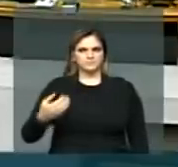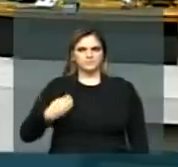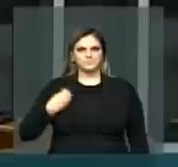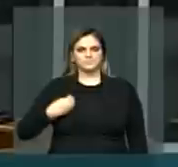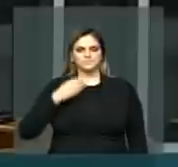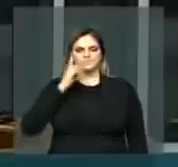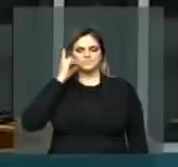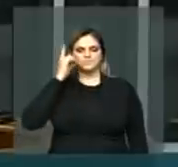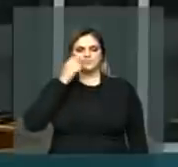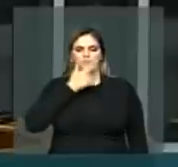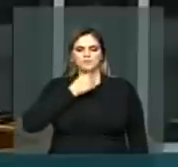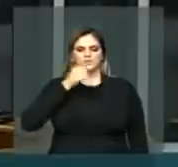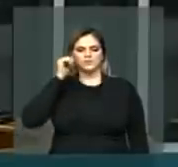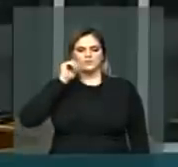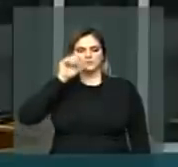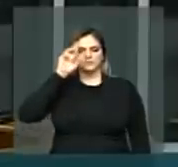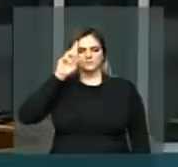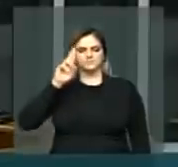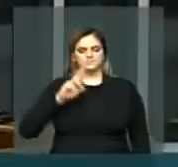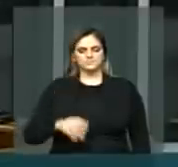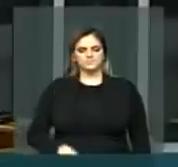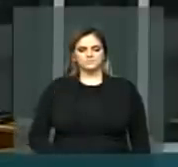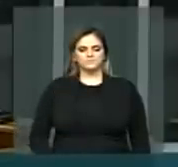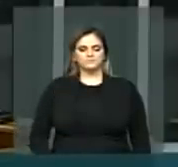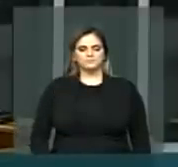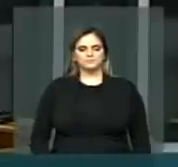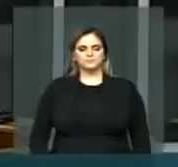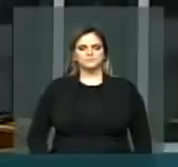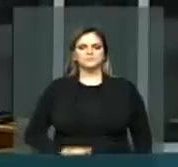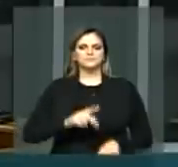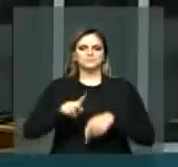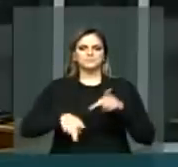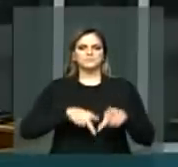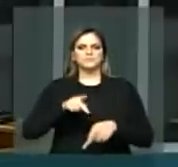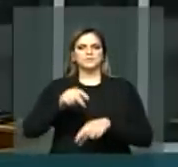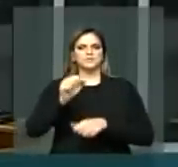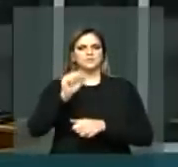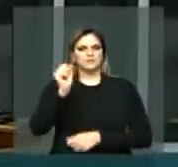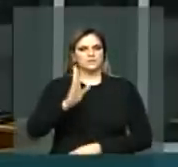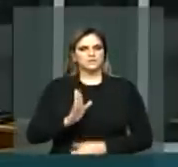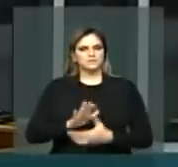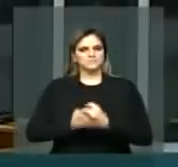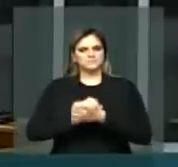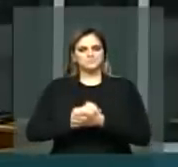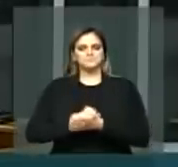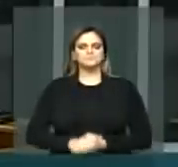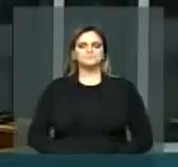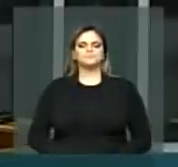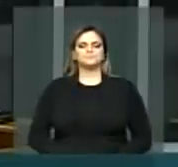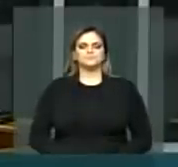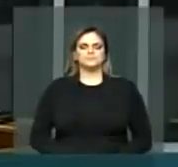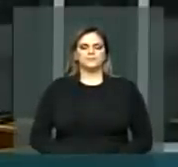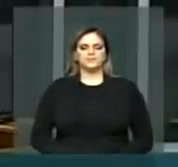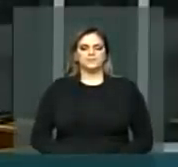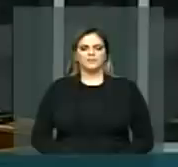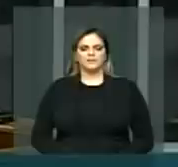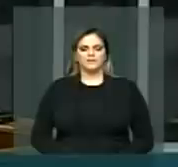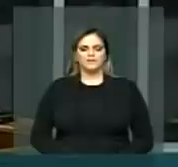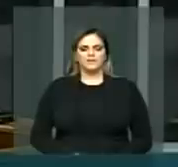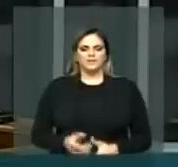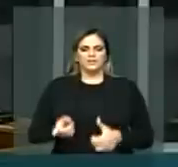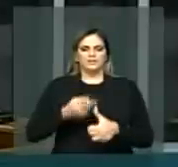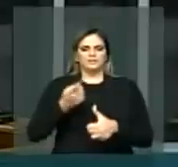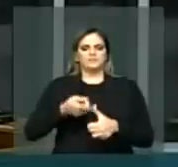senhoras e senhores parlamentares, povo brasileiro, em primeiro lugar, eu quero